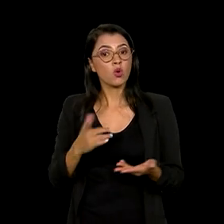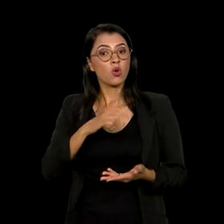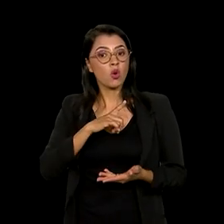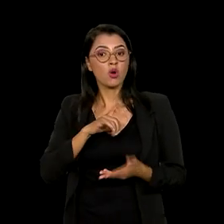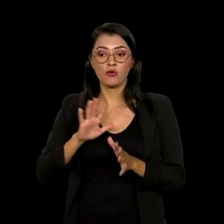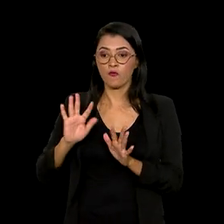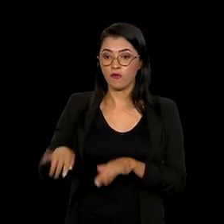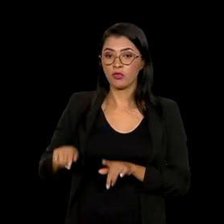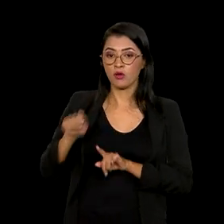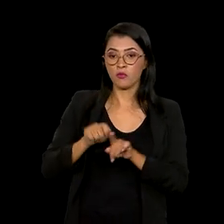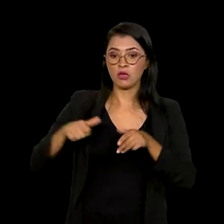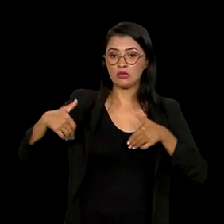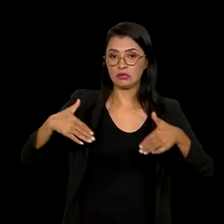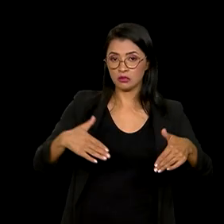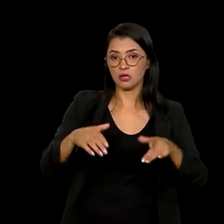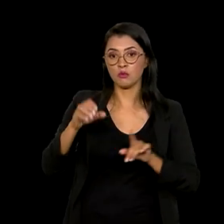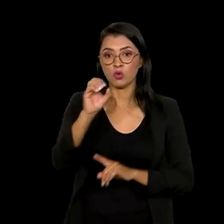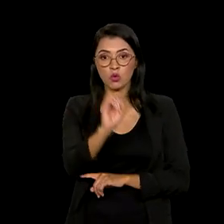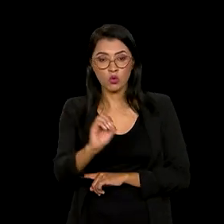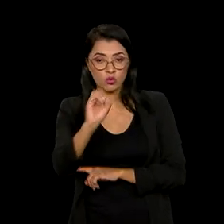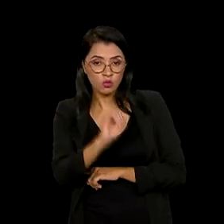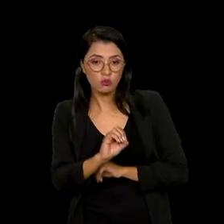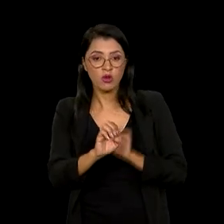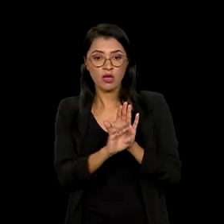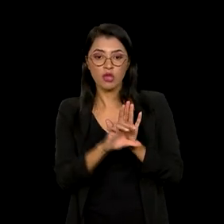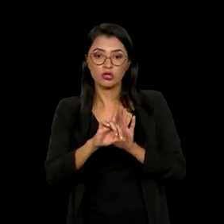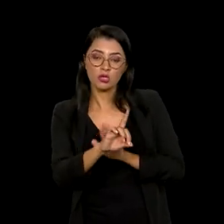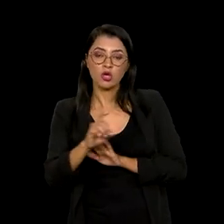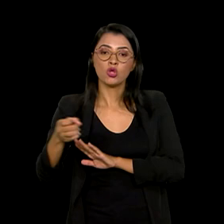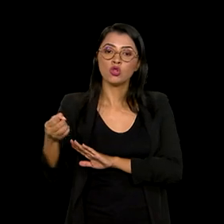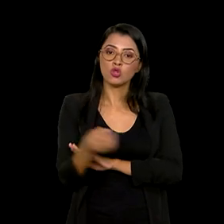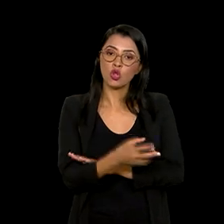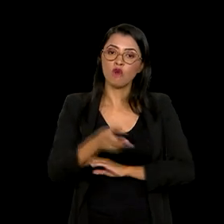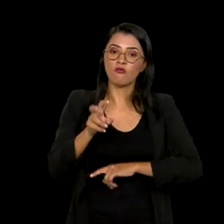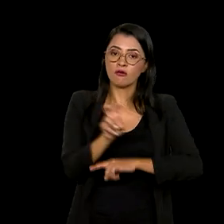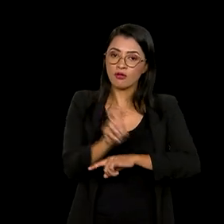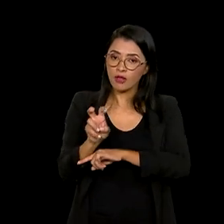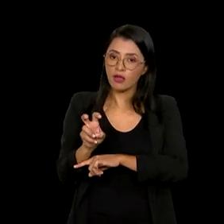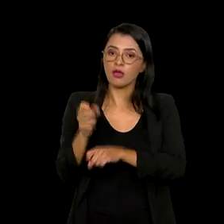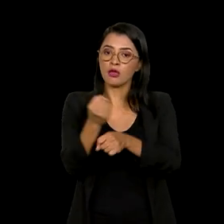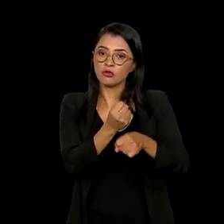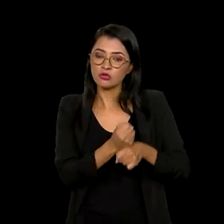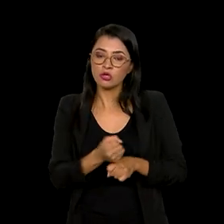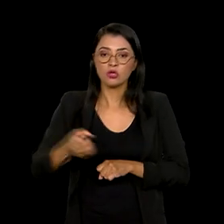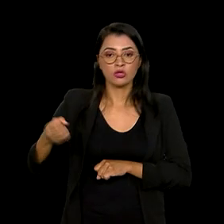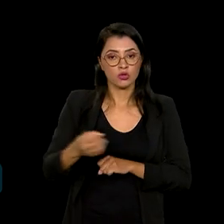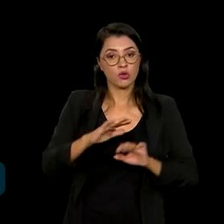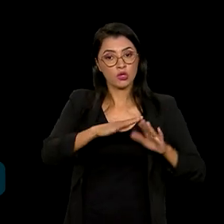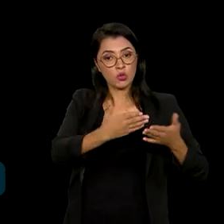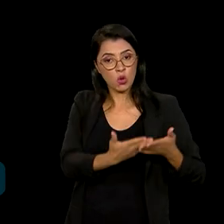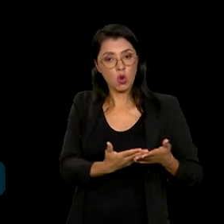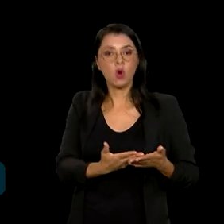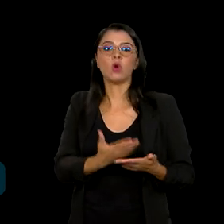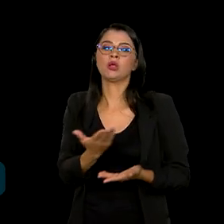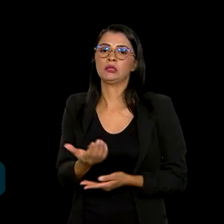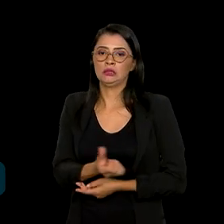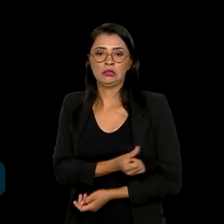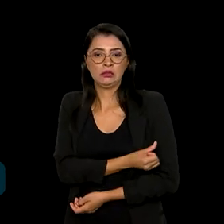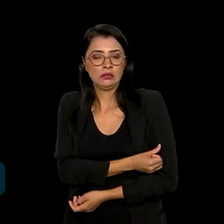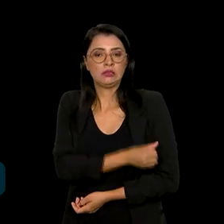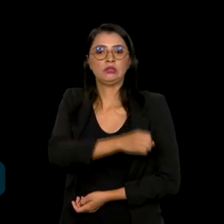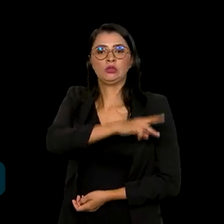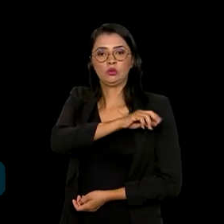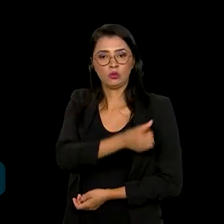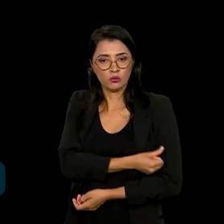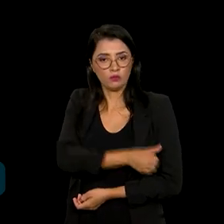no final do mês de setembro, outubro, editais para novas creches, para novas escolas de ensino fundamental, para novas escolas de